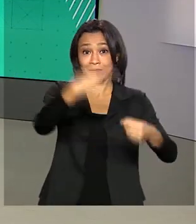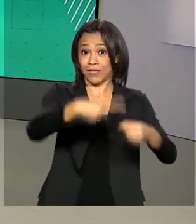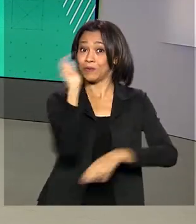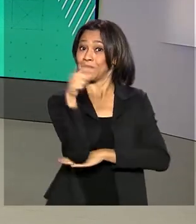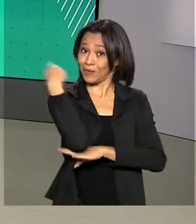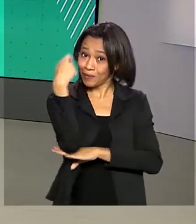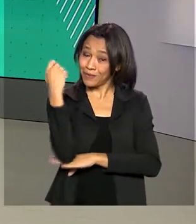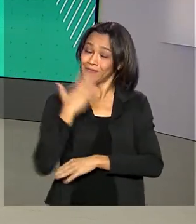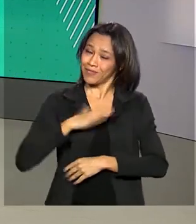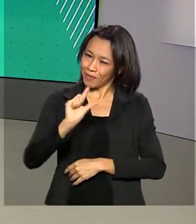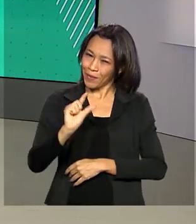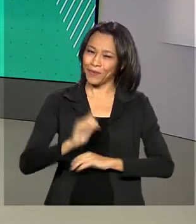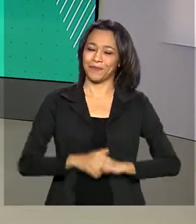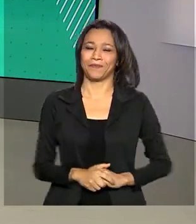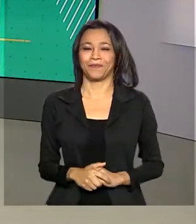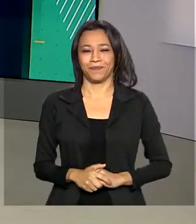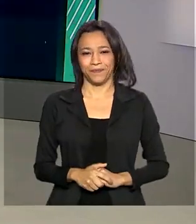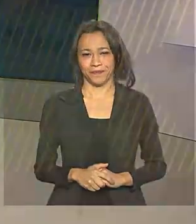do Sul. Até já!